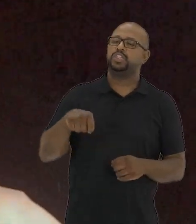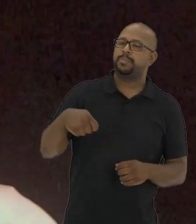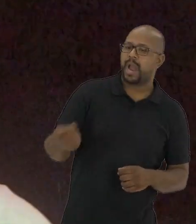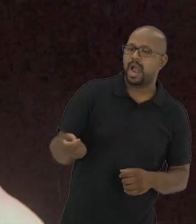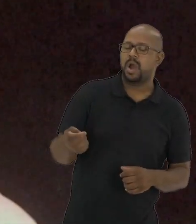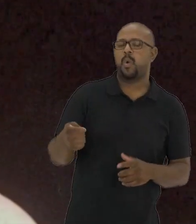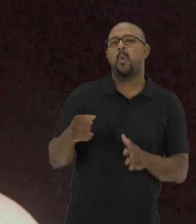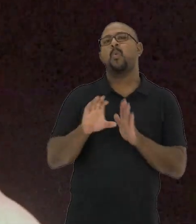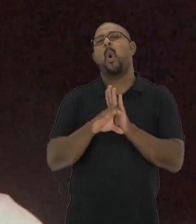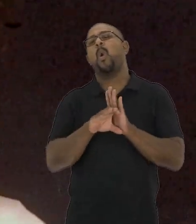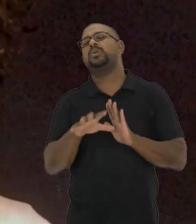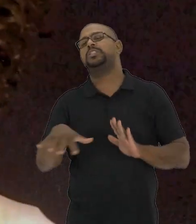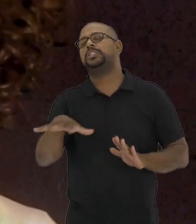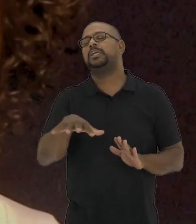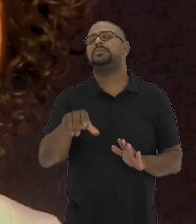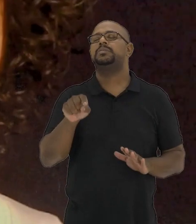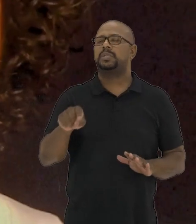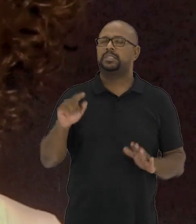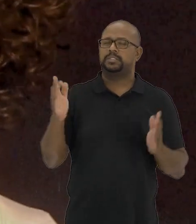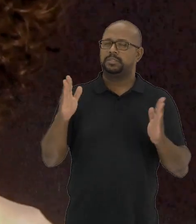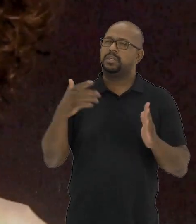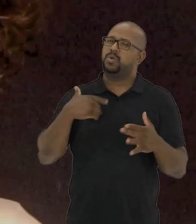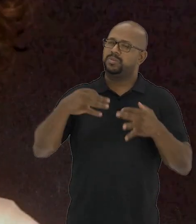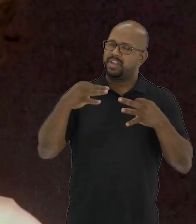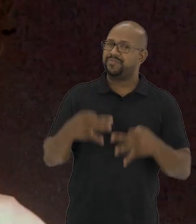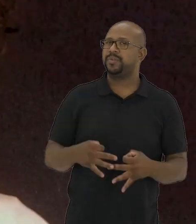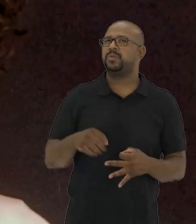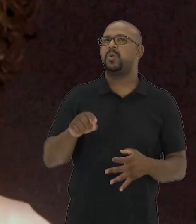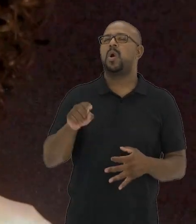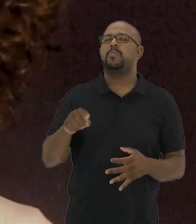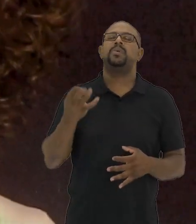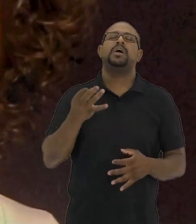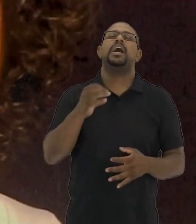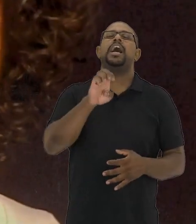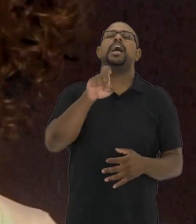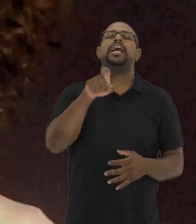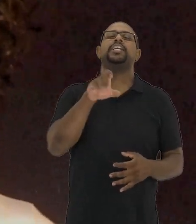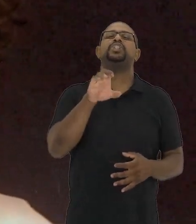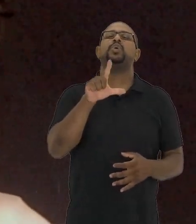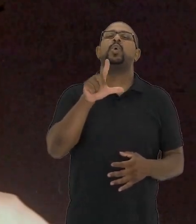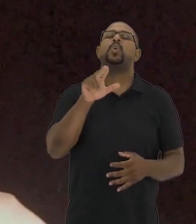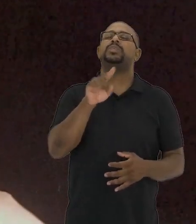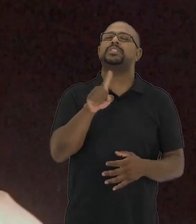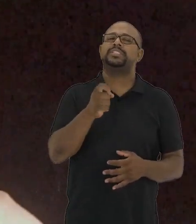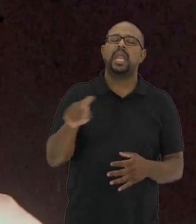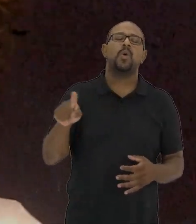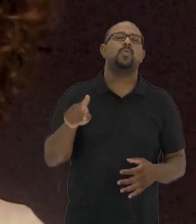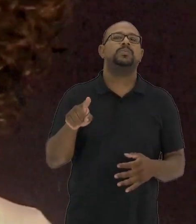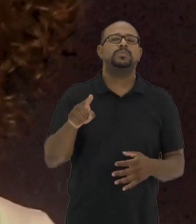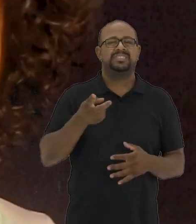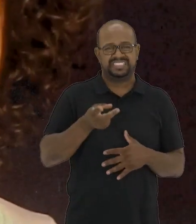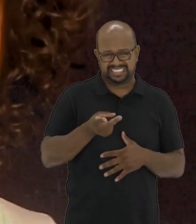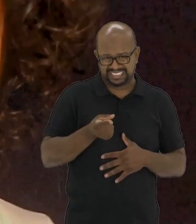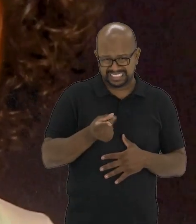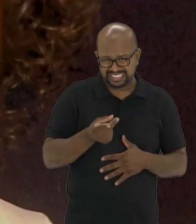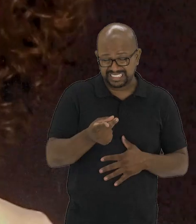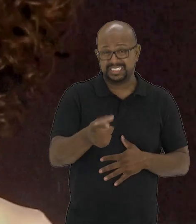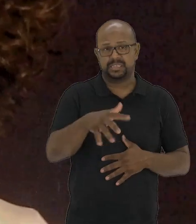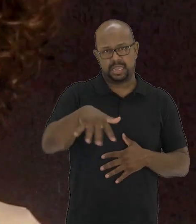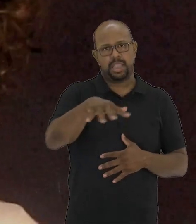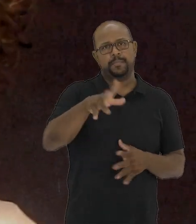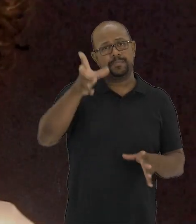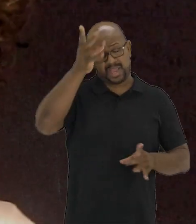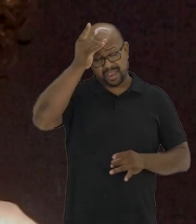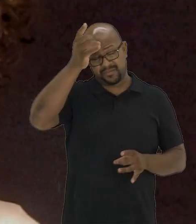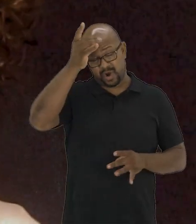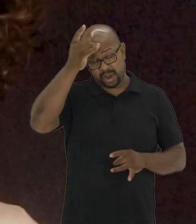chamar ou conceituar essa situação que eu defino como uma exclusão ou estado de exclusão